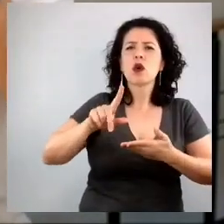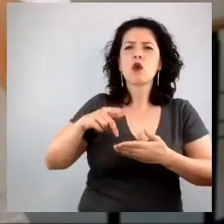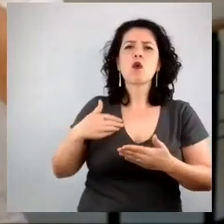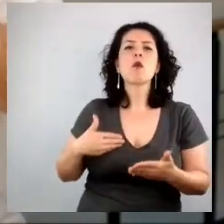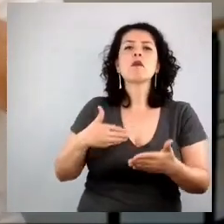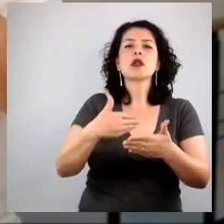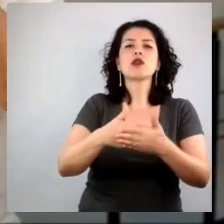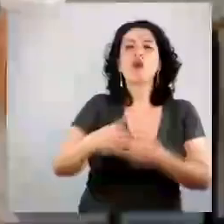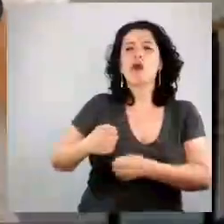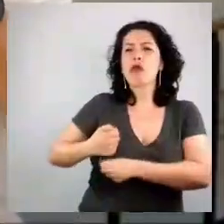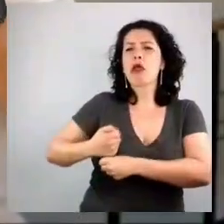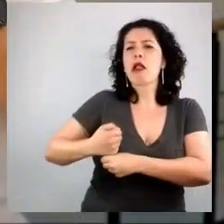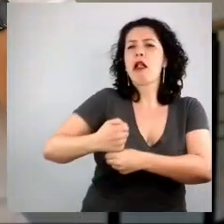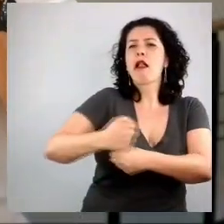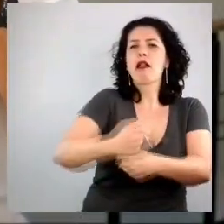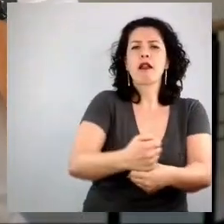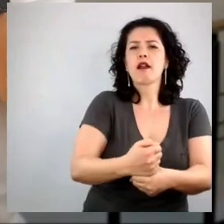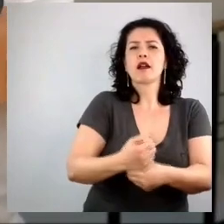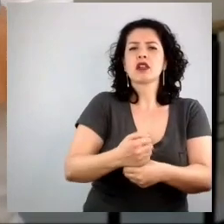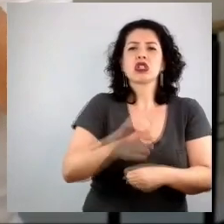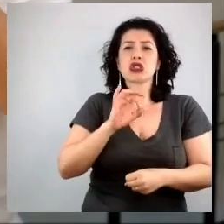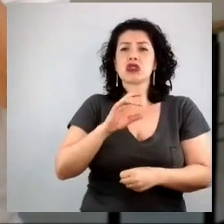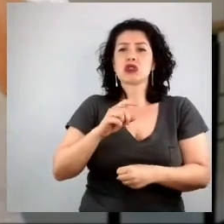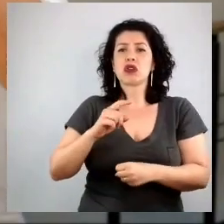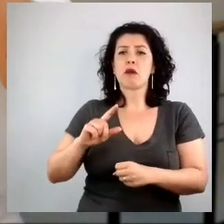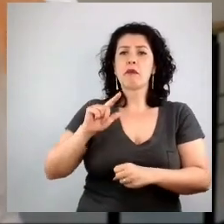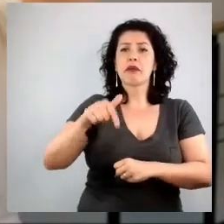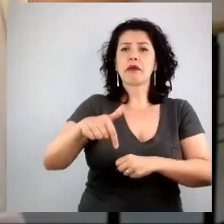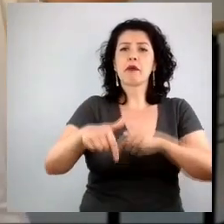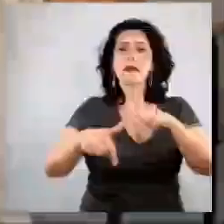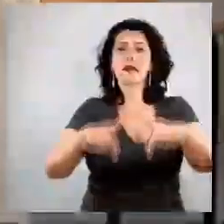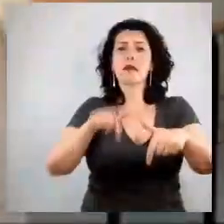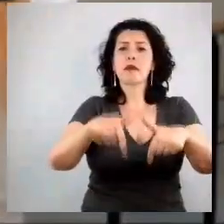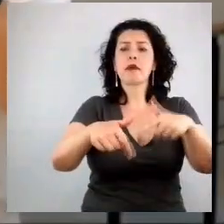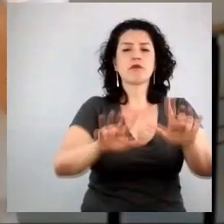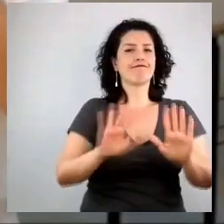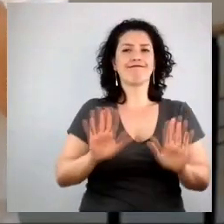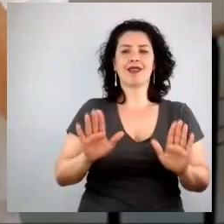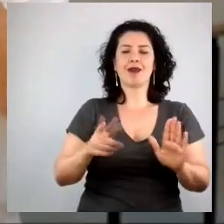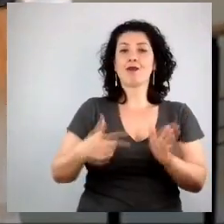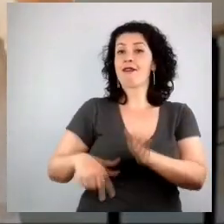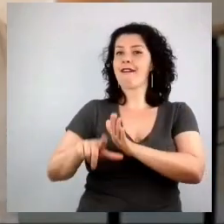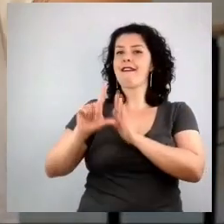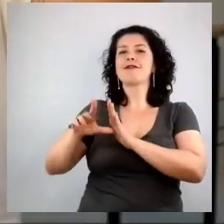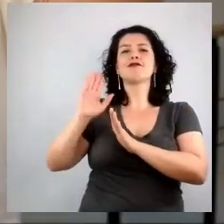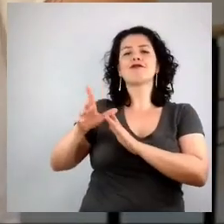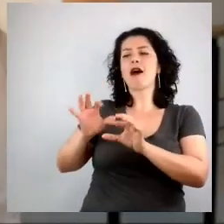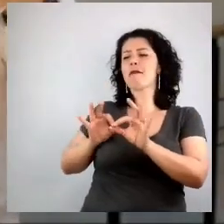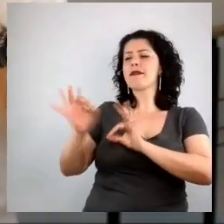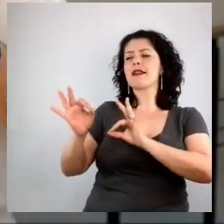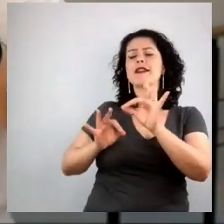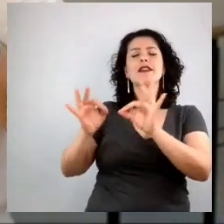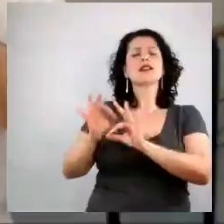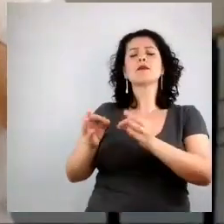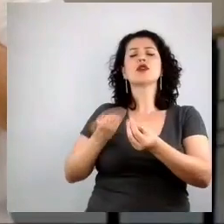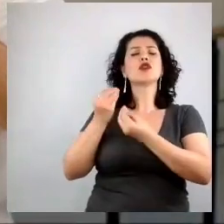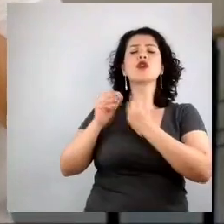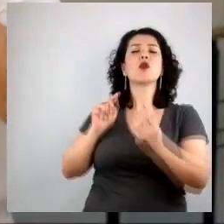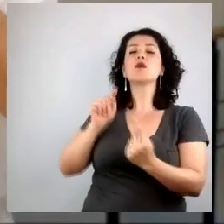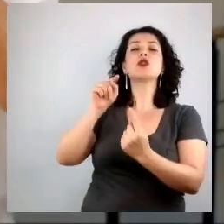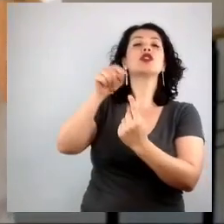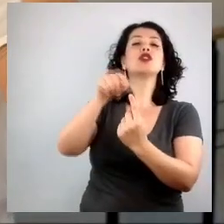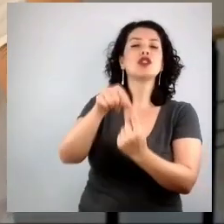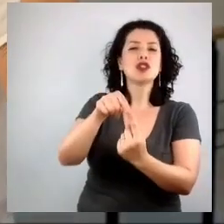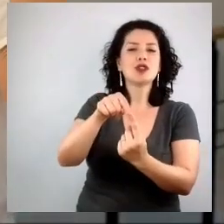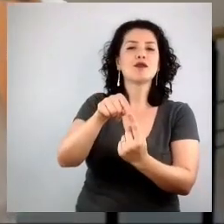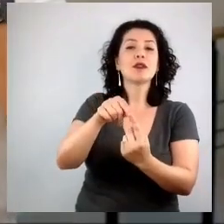de hoje, de amanhã, do dia depois. Elas, na verdade, tinham muita clareza do papel que elas tinham na vida das pessoas, de